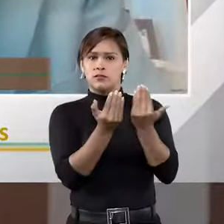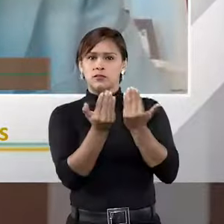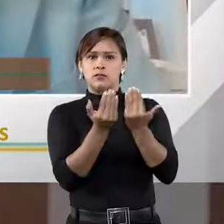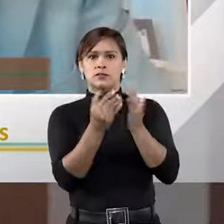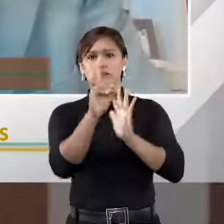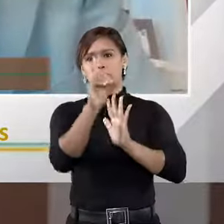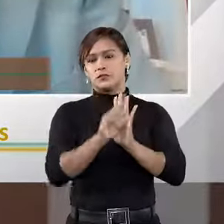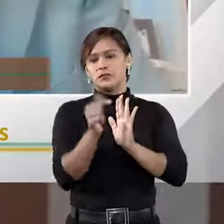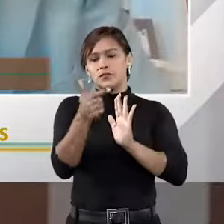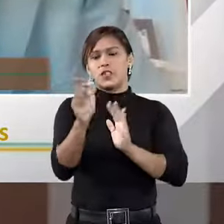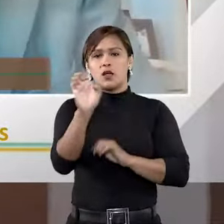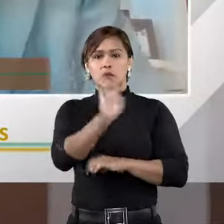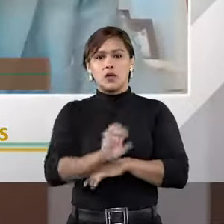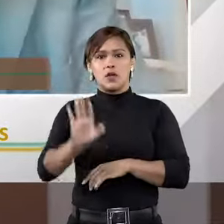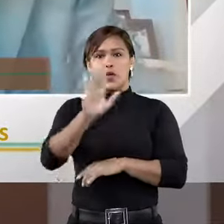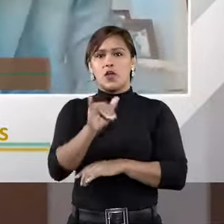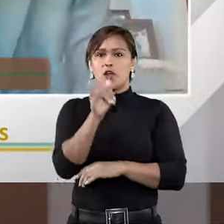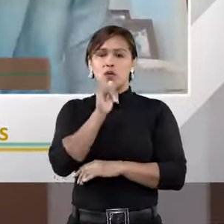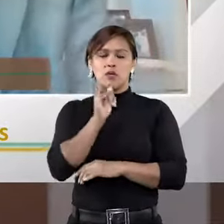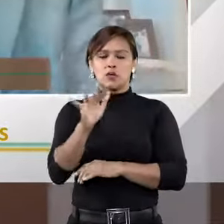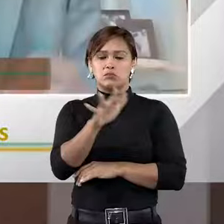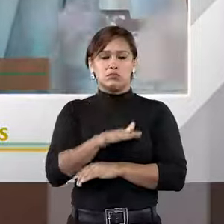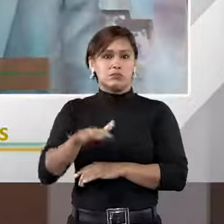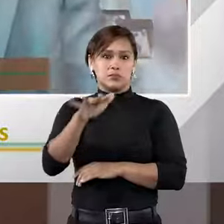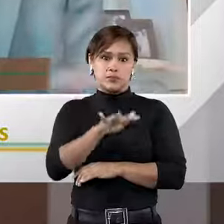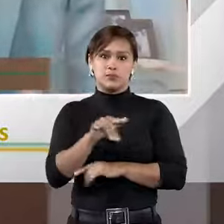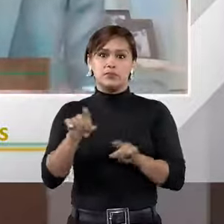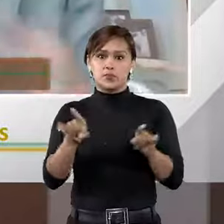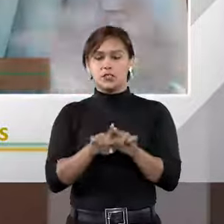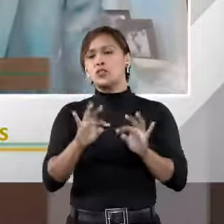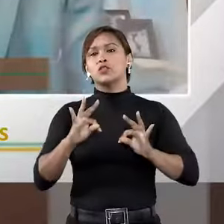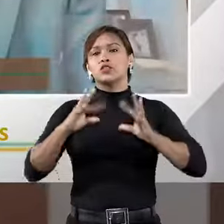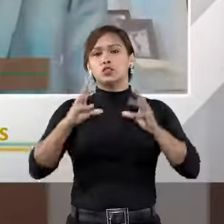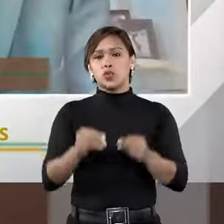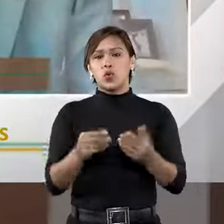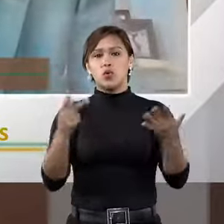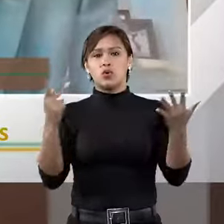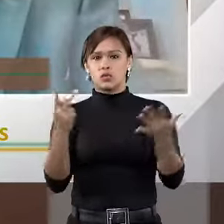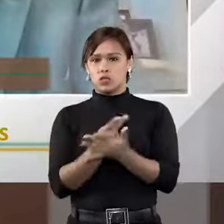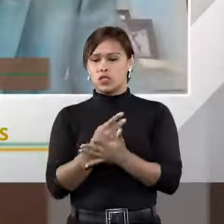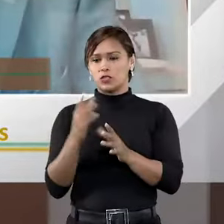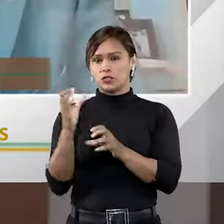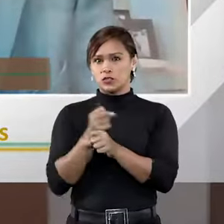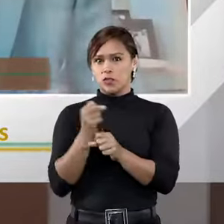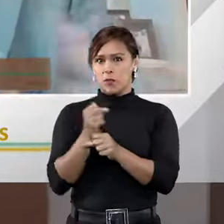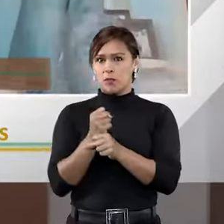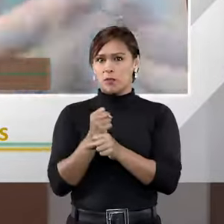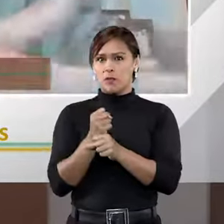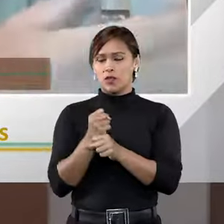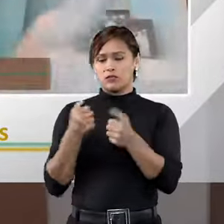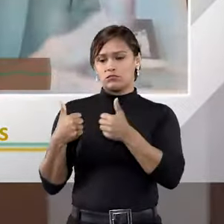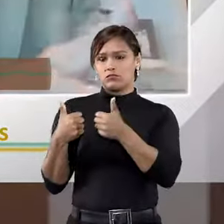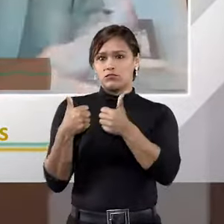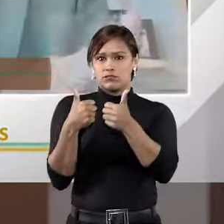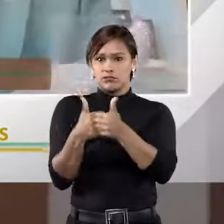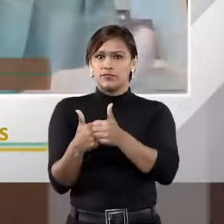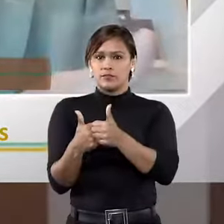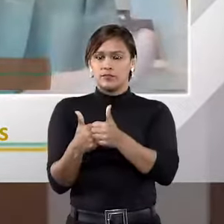existe pelo menos na Europa como um todo. Então, todos esses fatores somados conduzem